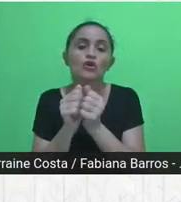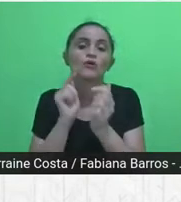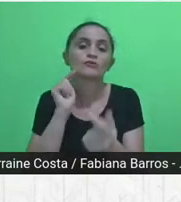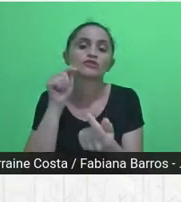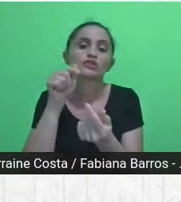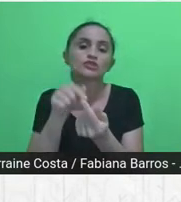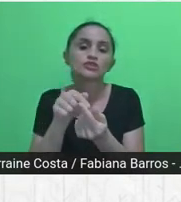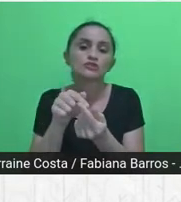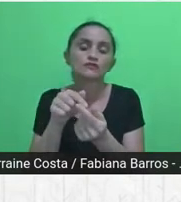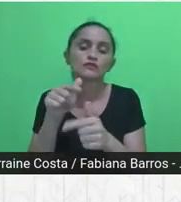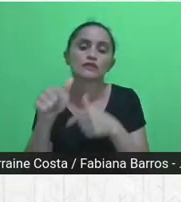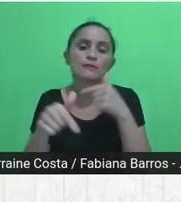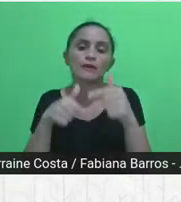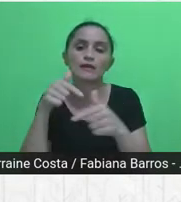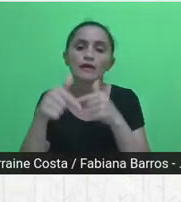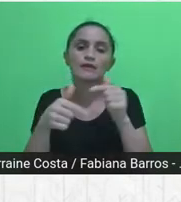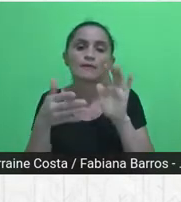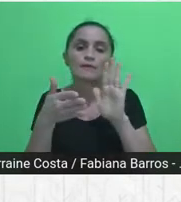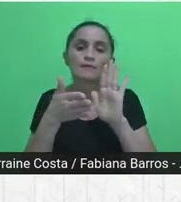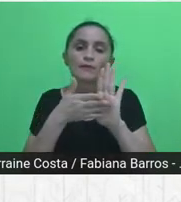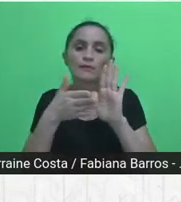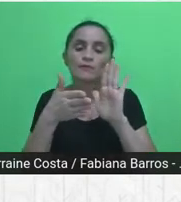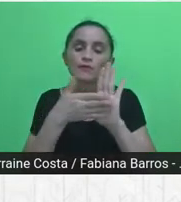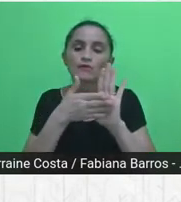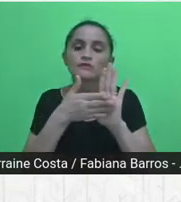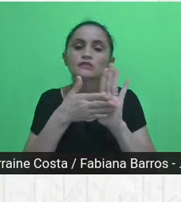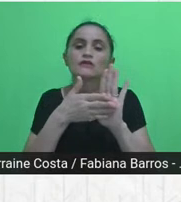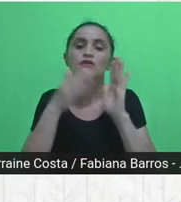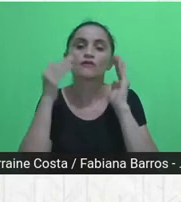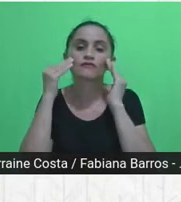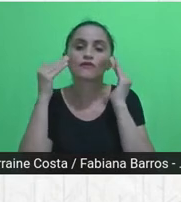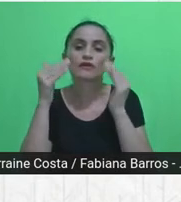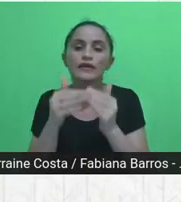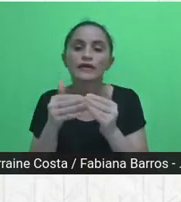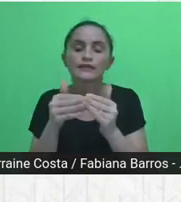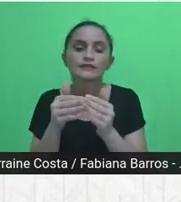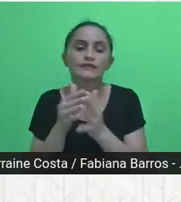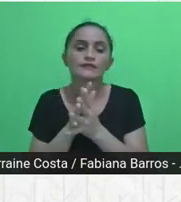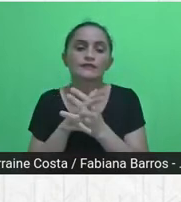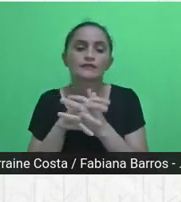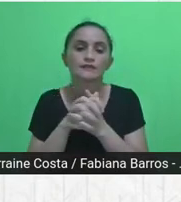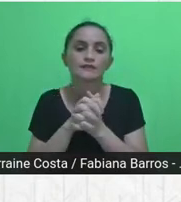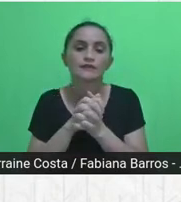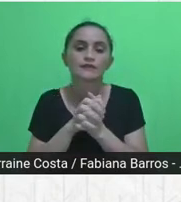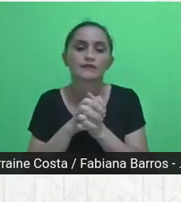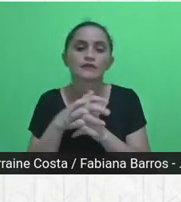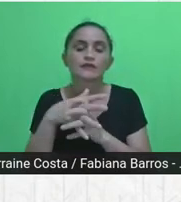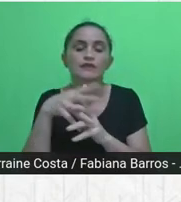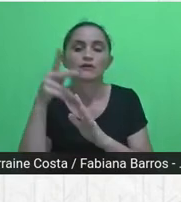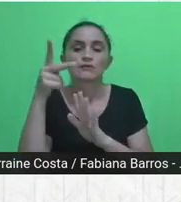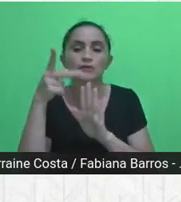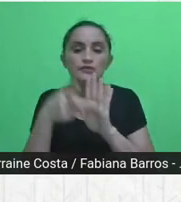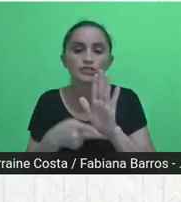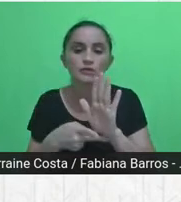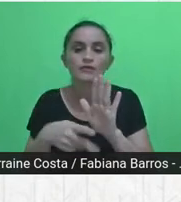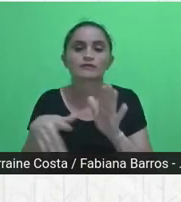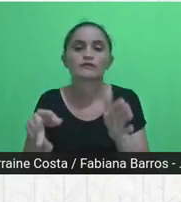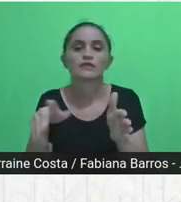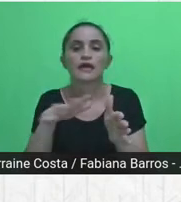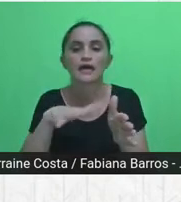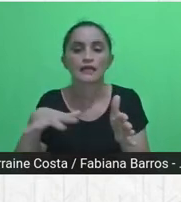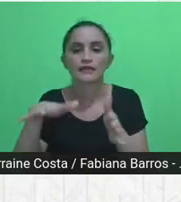basicamente voltados a um planejamento dos espaços públicos, o que vai